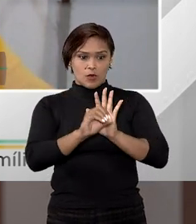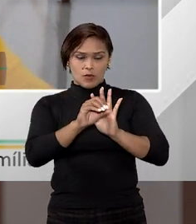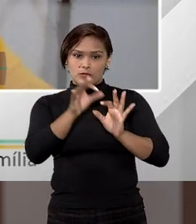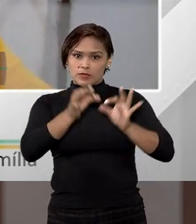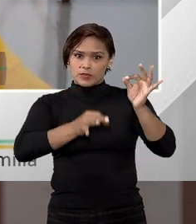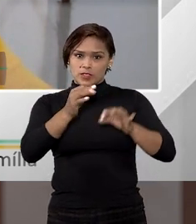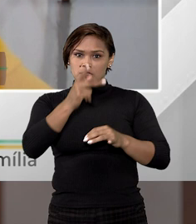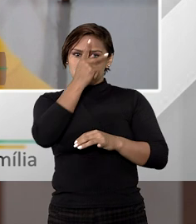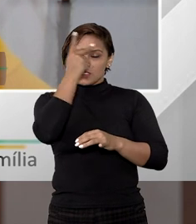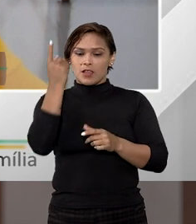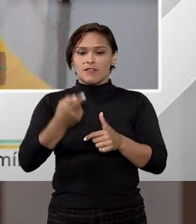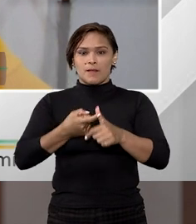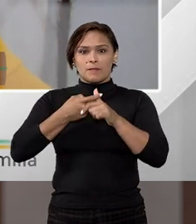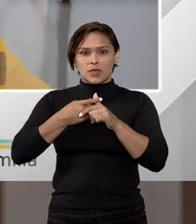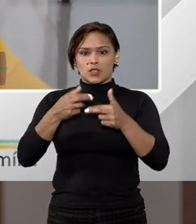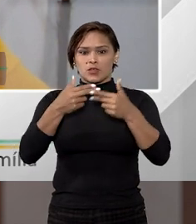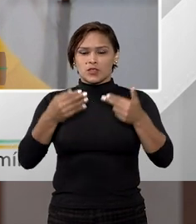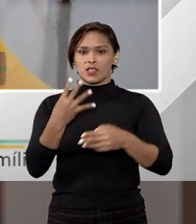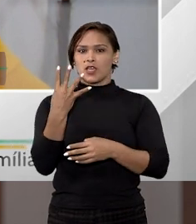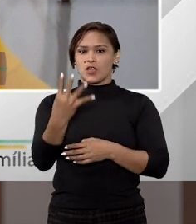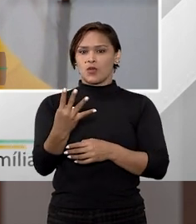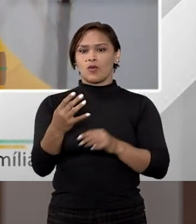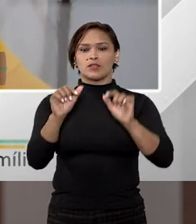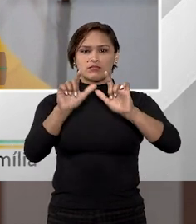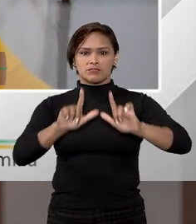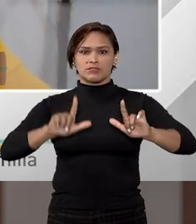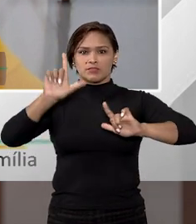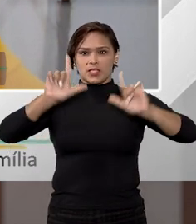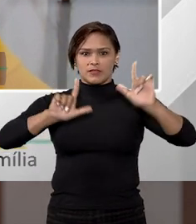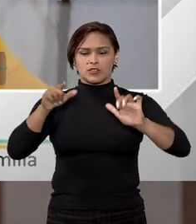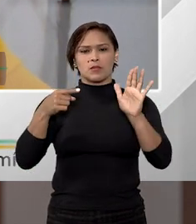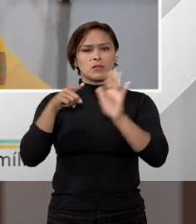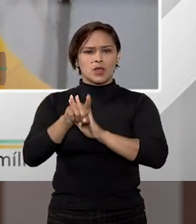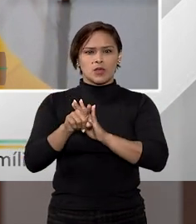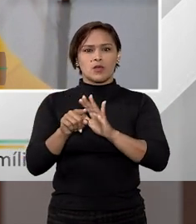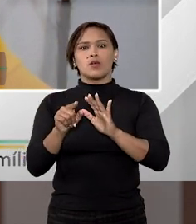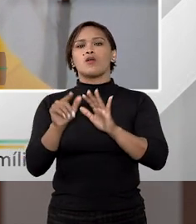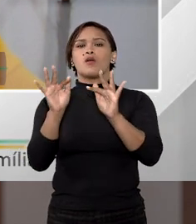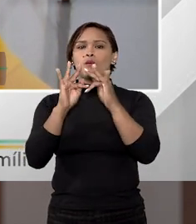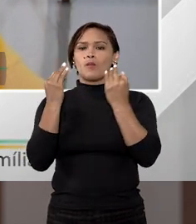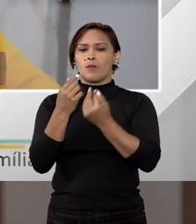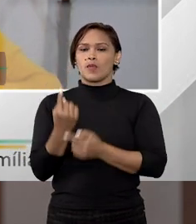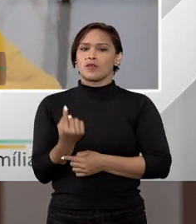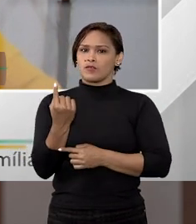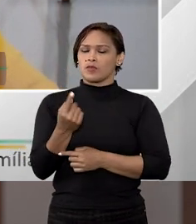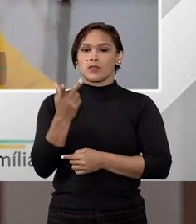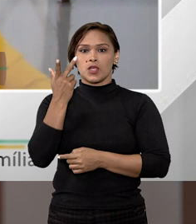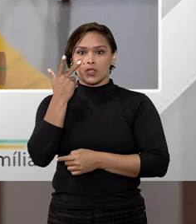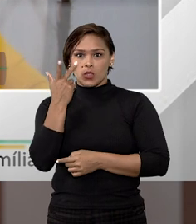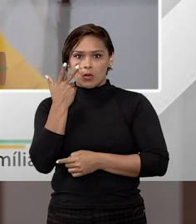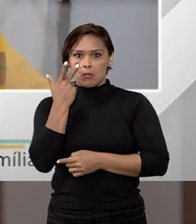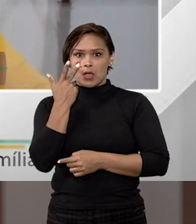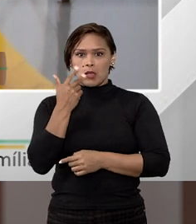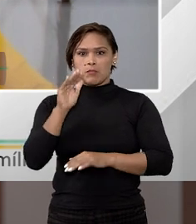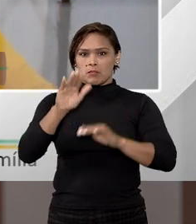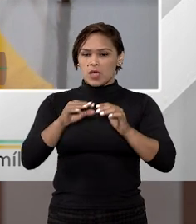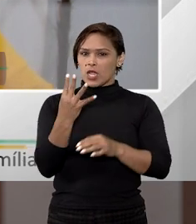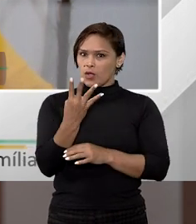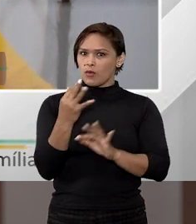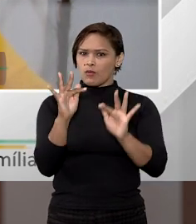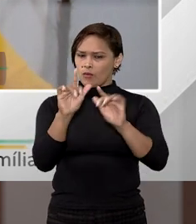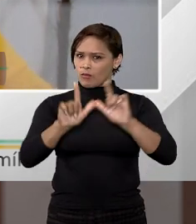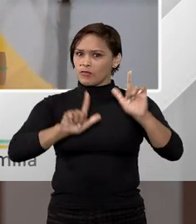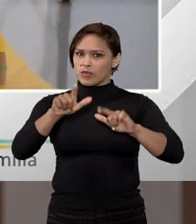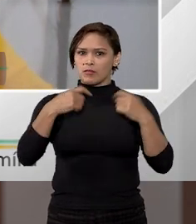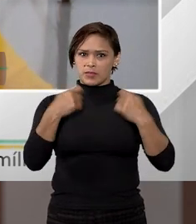casa, vem apenhorar os seus bens, você tem quatro televisores, pergunta-se, uma família normal, homem médio, precisa de